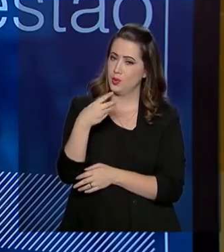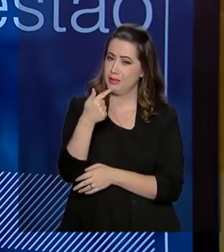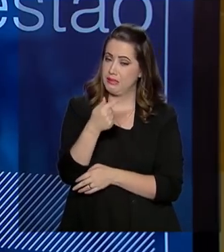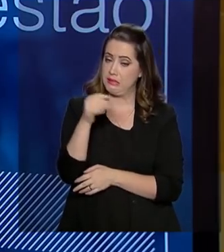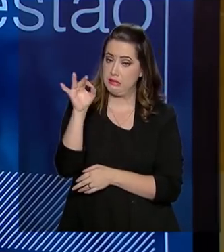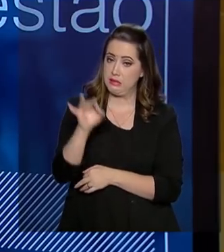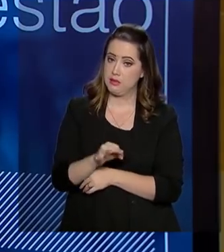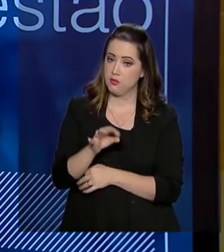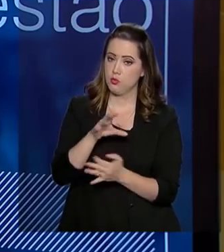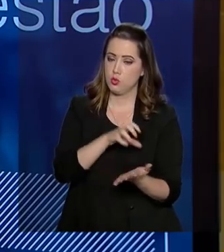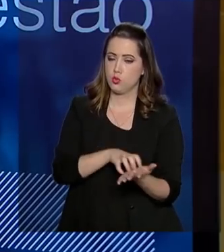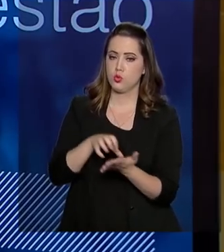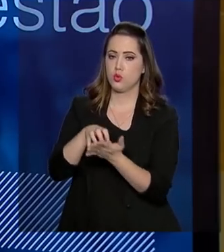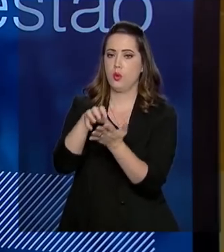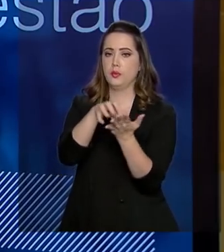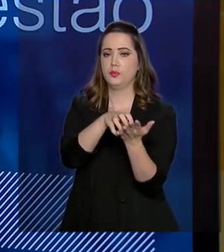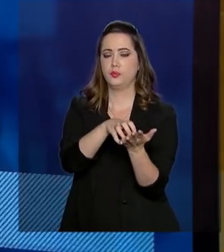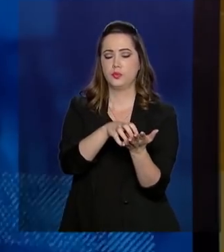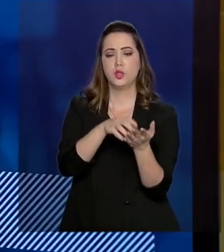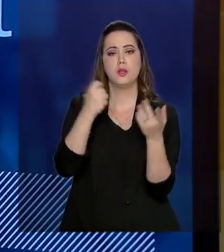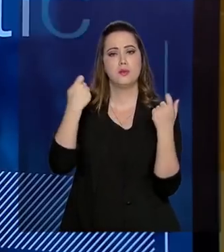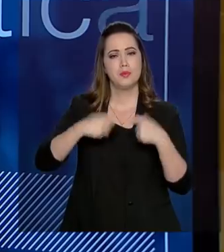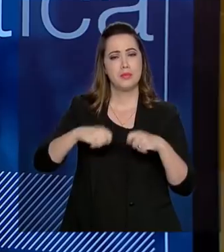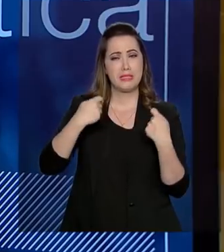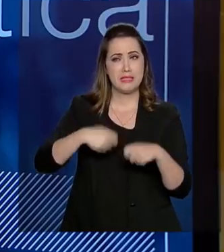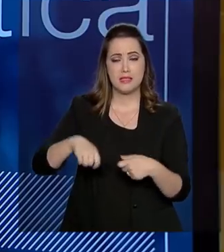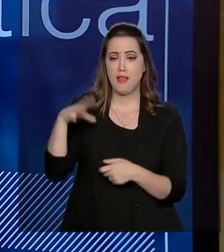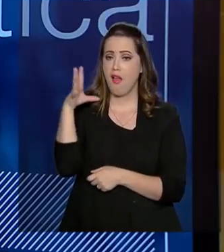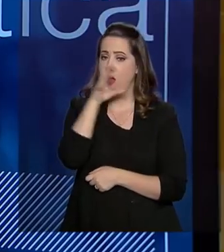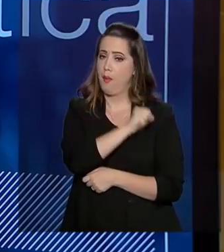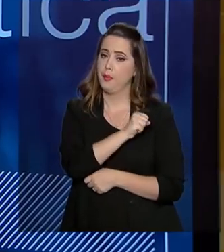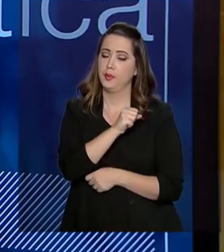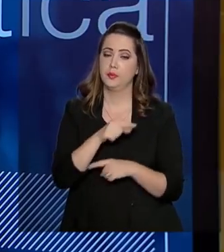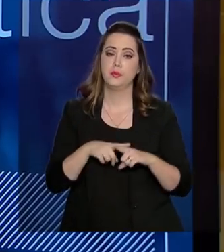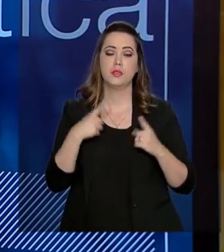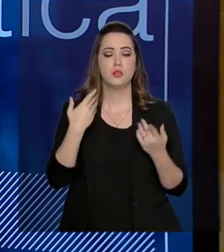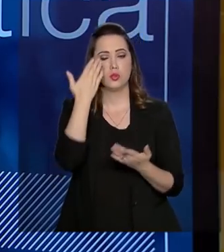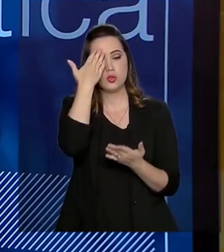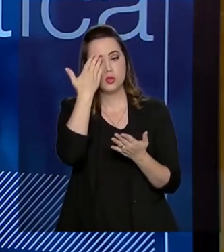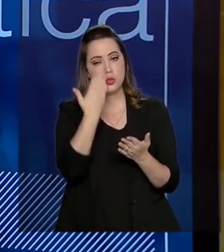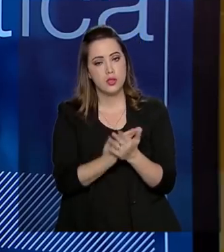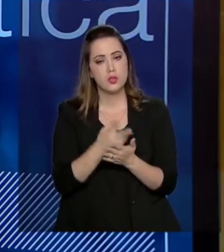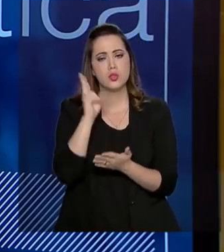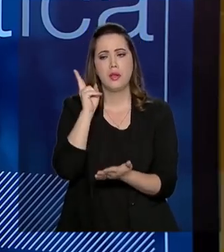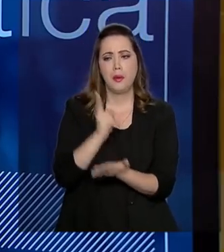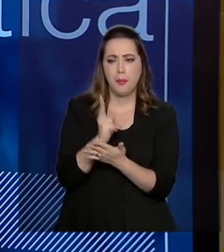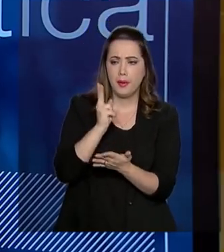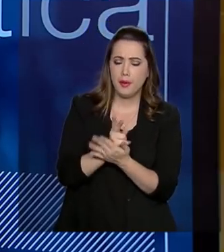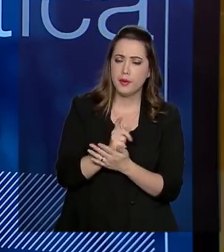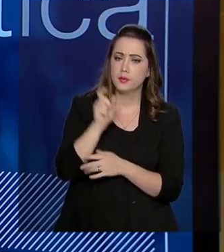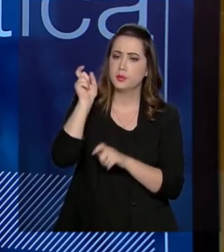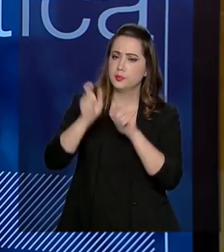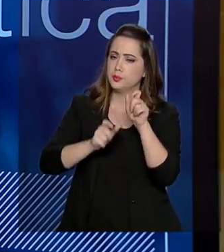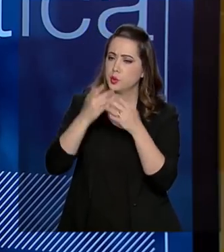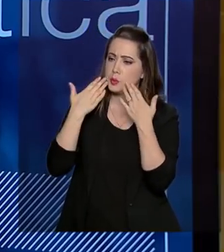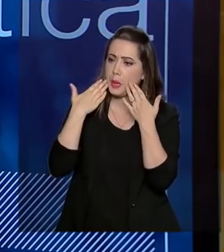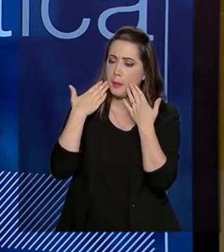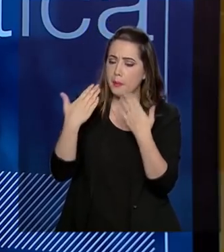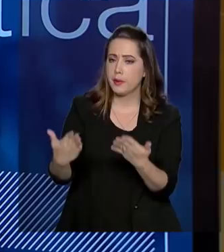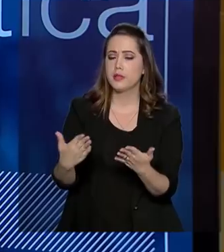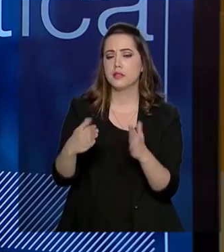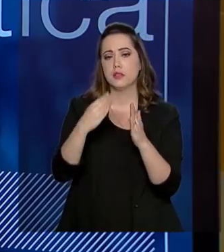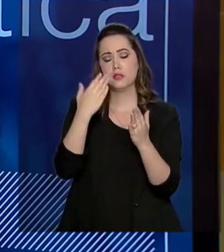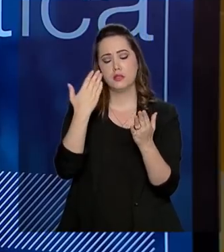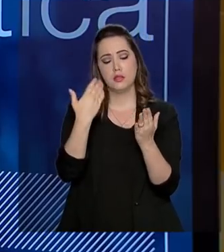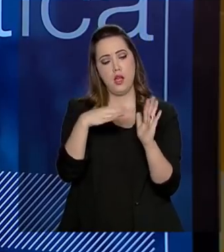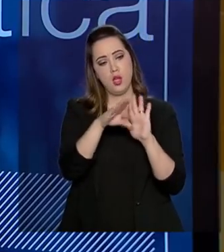finalizar. Esses dados são de ontem. Mas a gente tem a plena convicção de que mesmo os que fizeram, nós temos alguns em